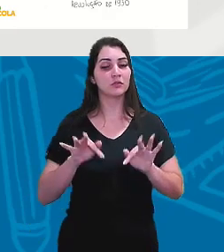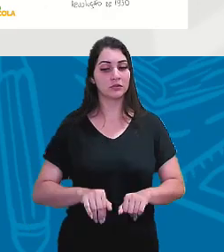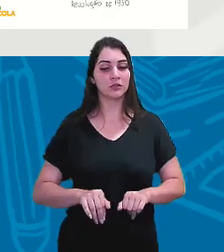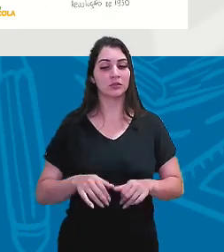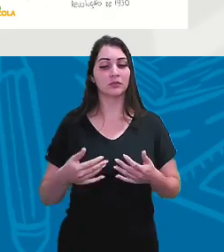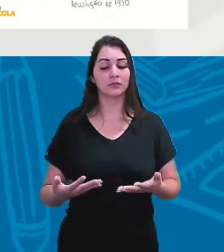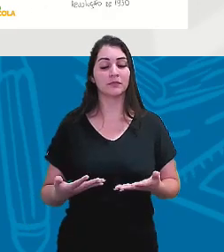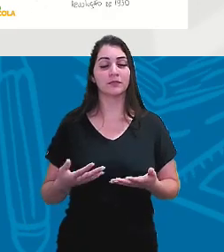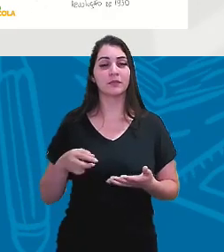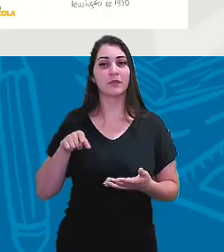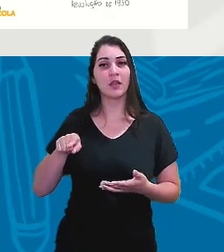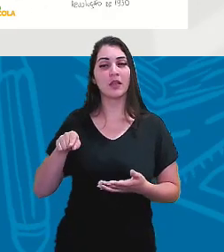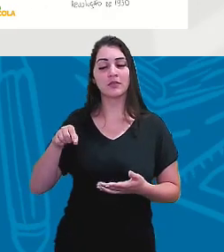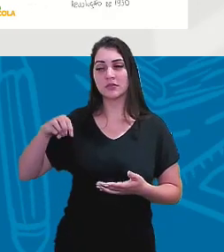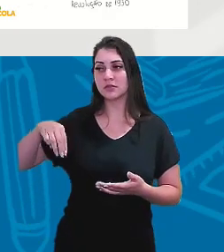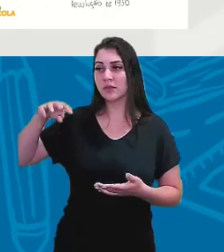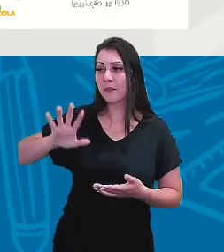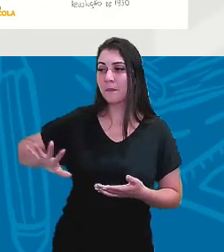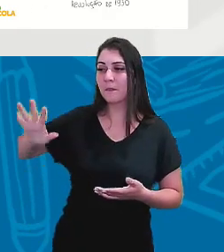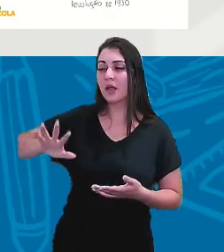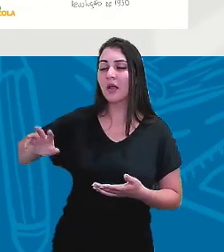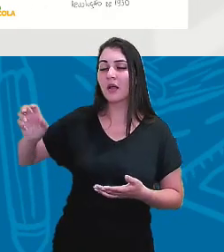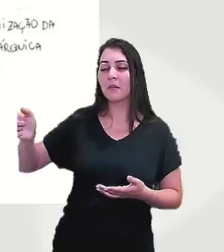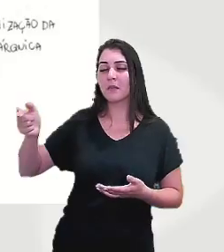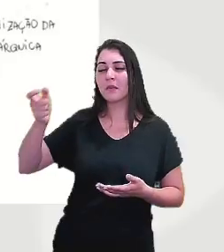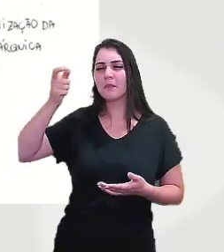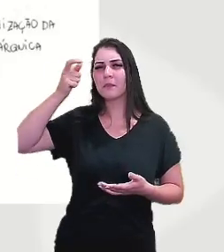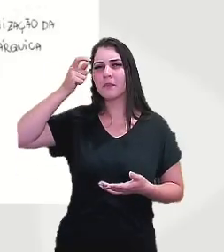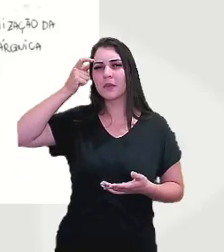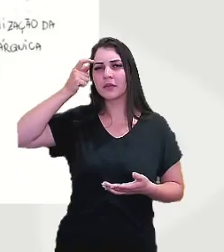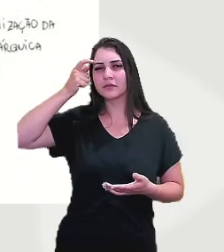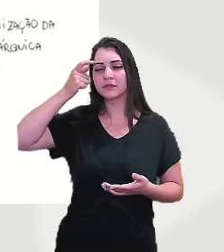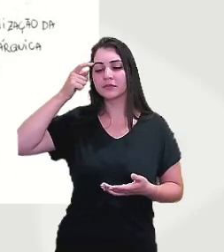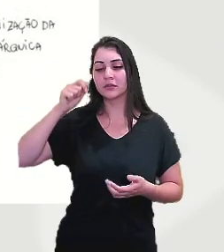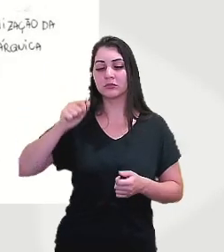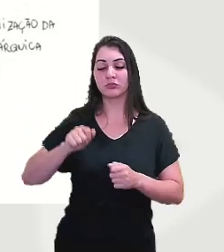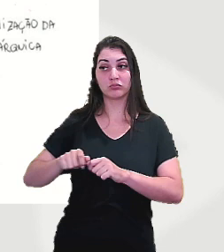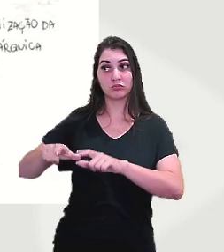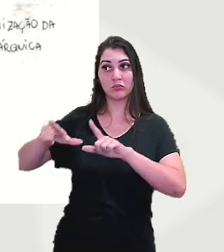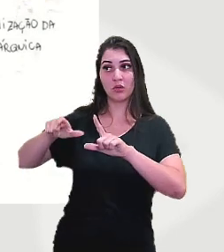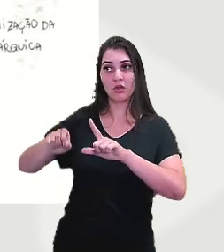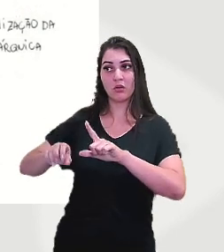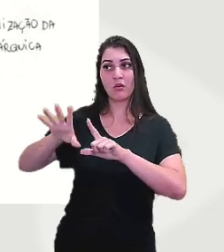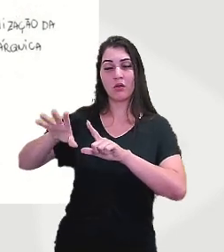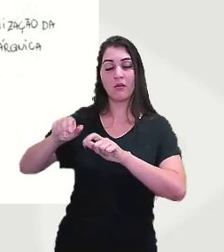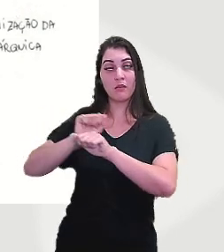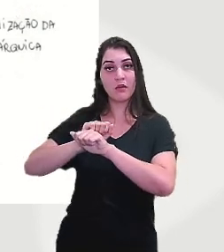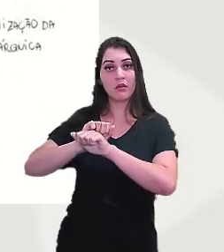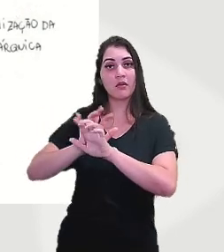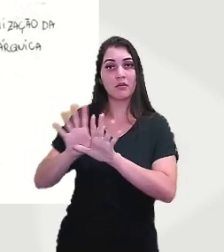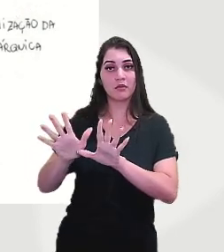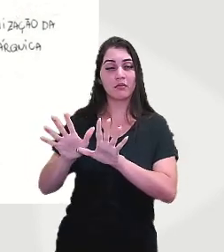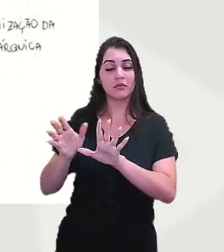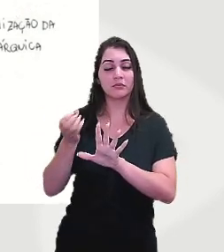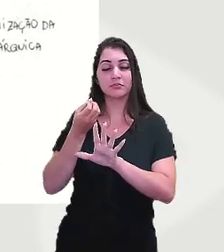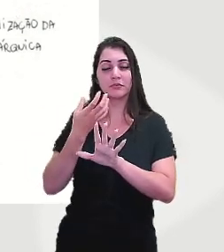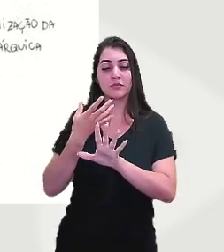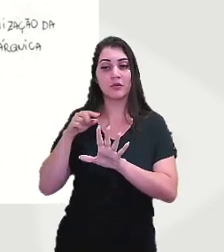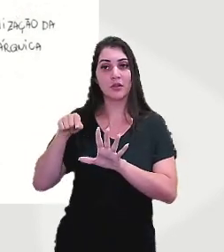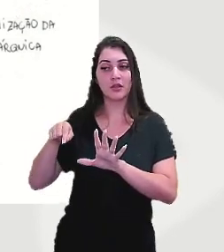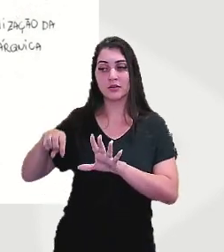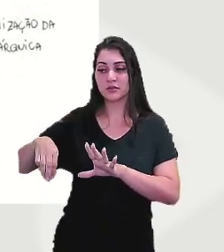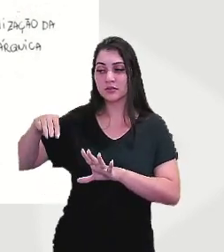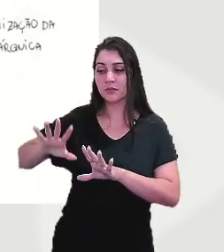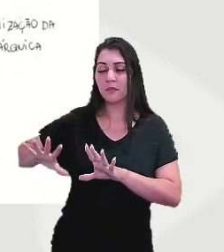esse mapa mental... Eu gostaria que você abrisse a tela aqui, porque, para que ele fique mais claro, esse